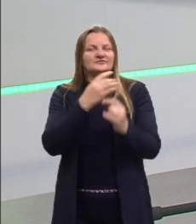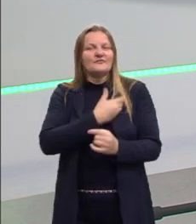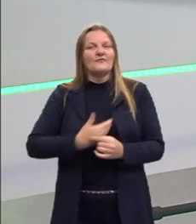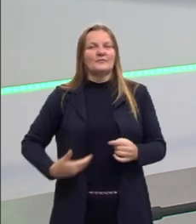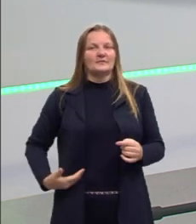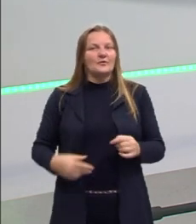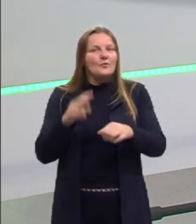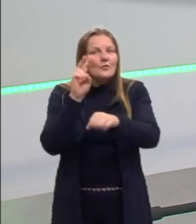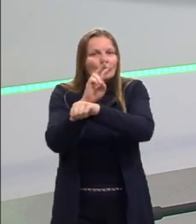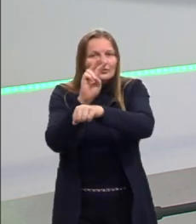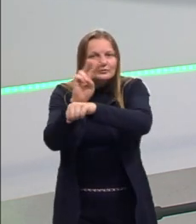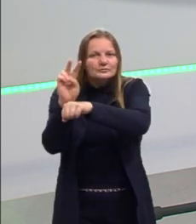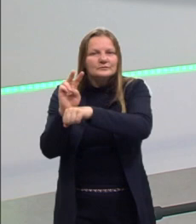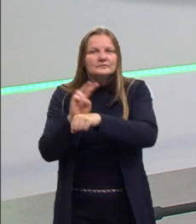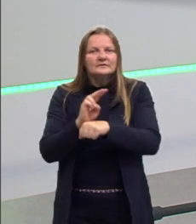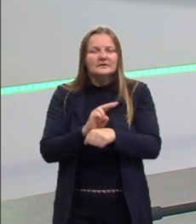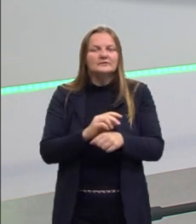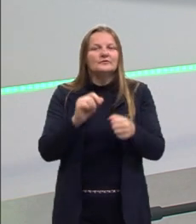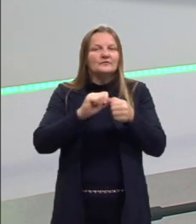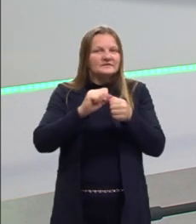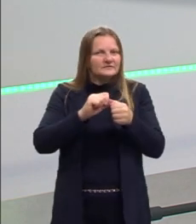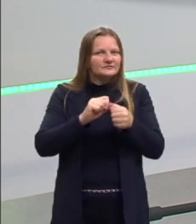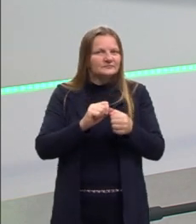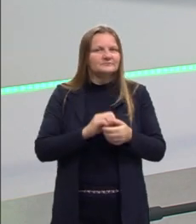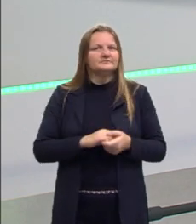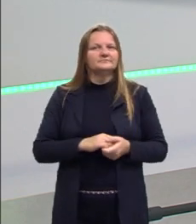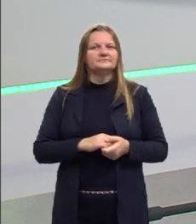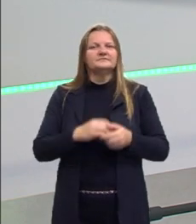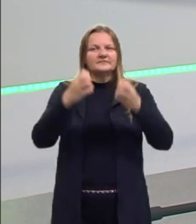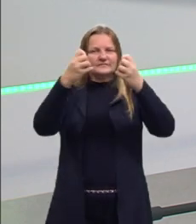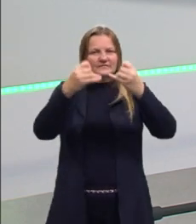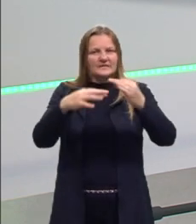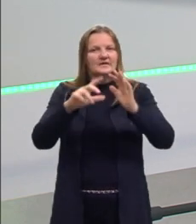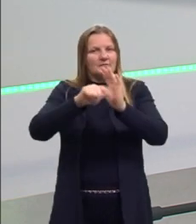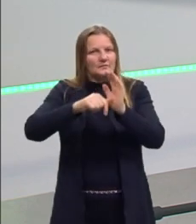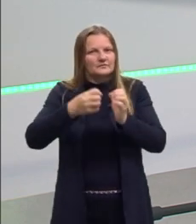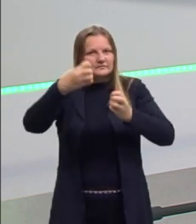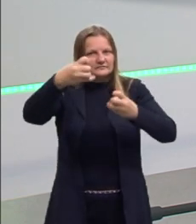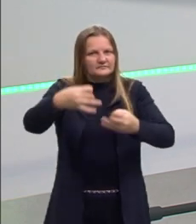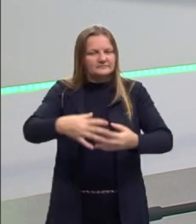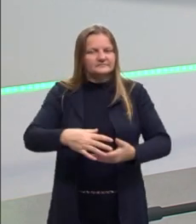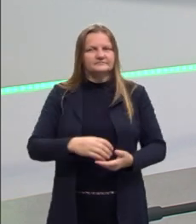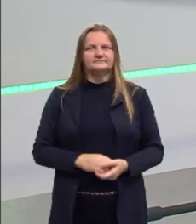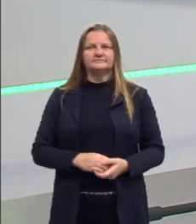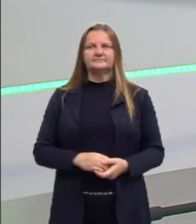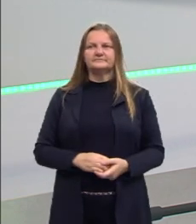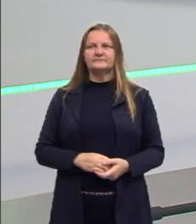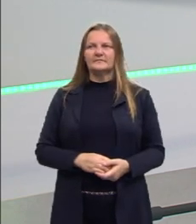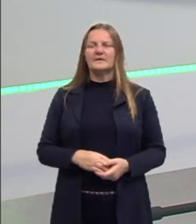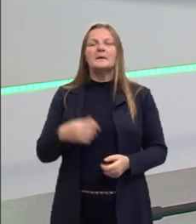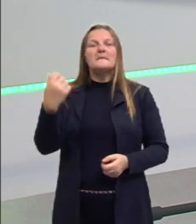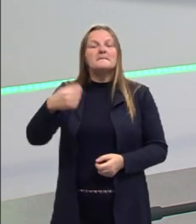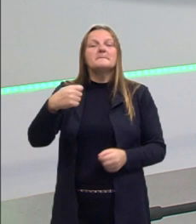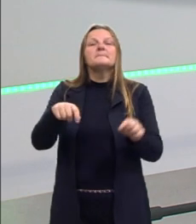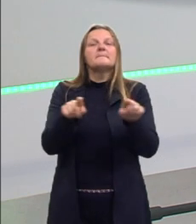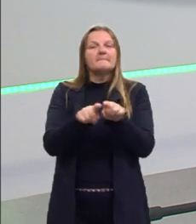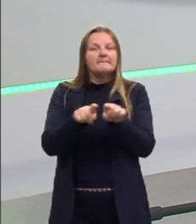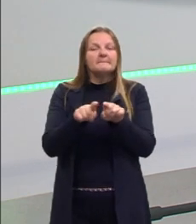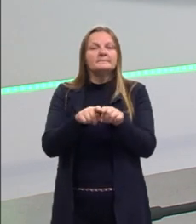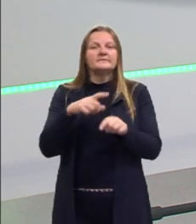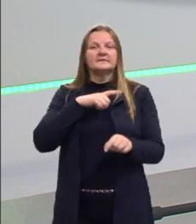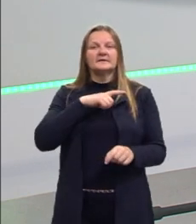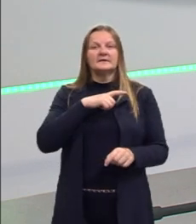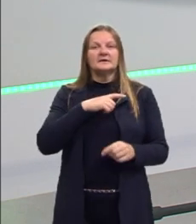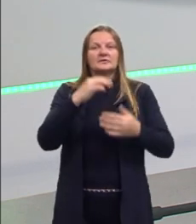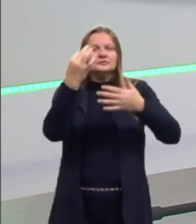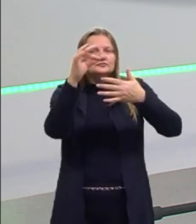Cuidado quando estiverem fazendo isso. E a gente vai esclarecer por quê. E a gente precisa, então, ter